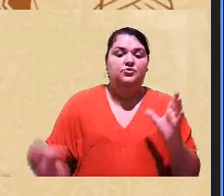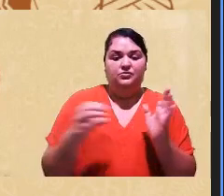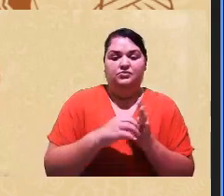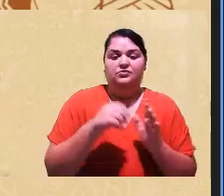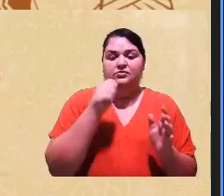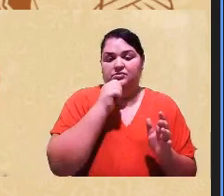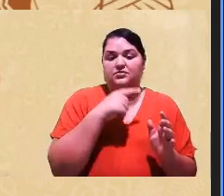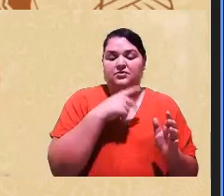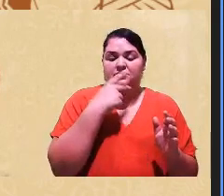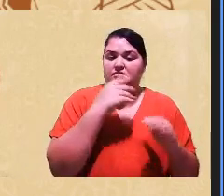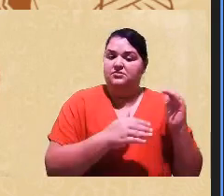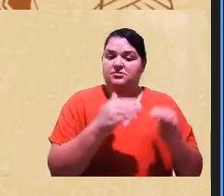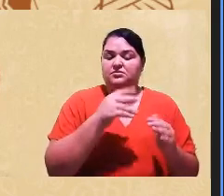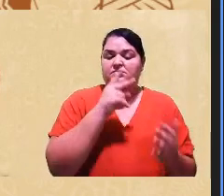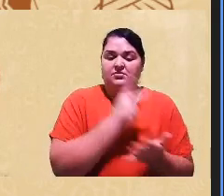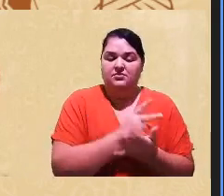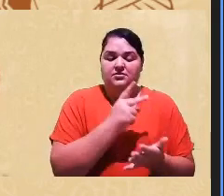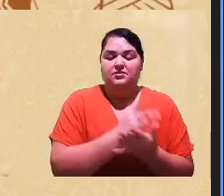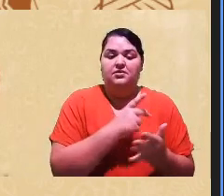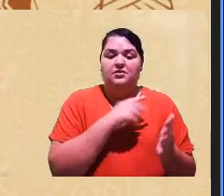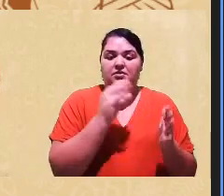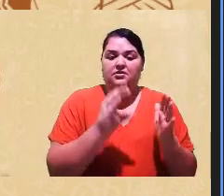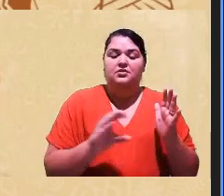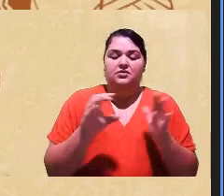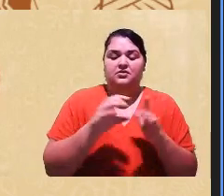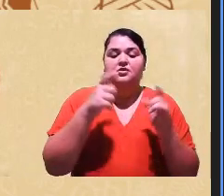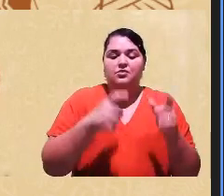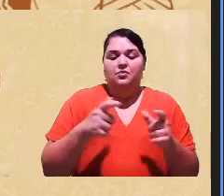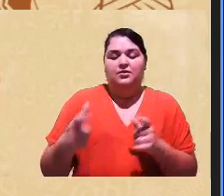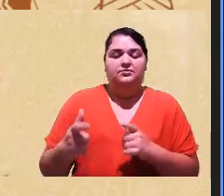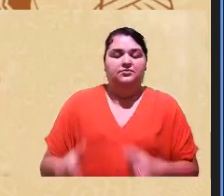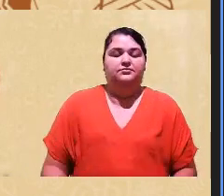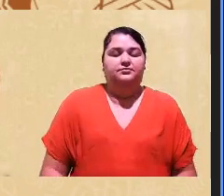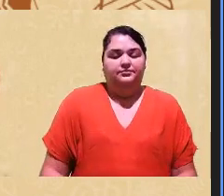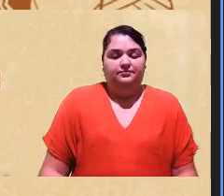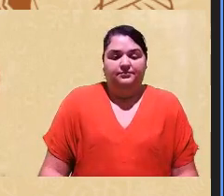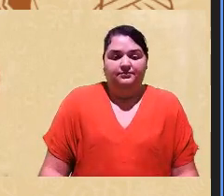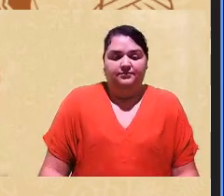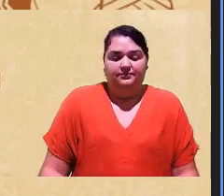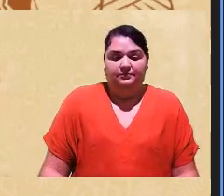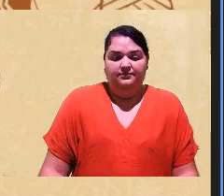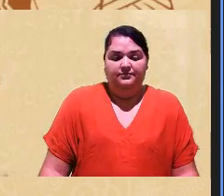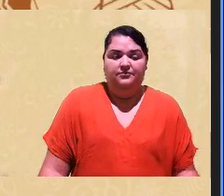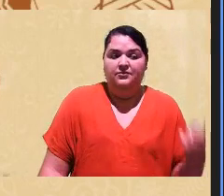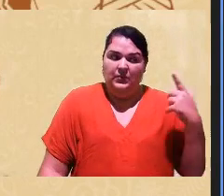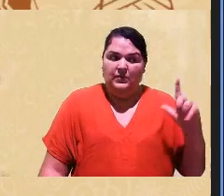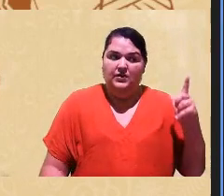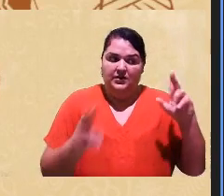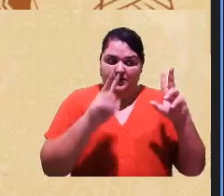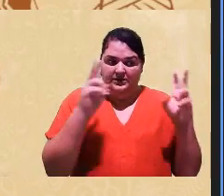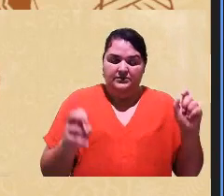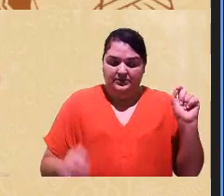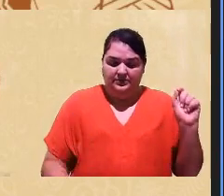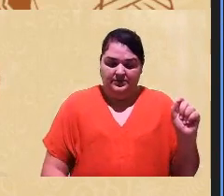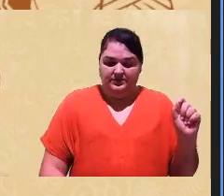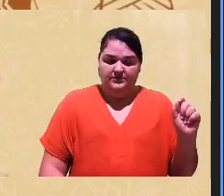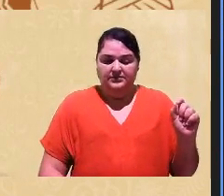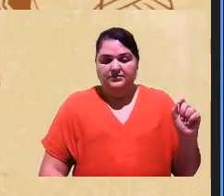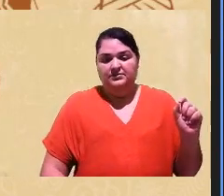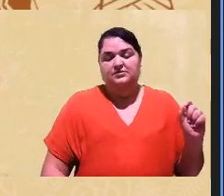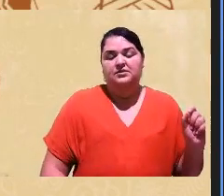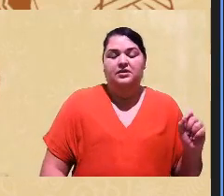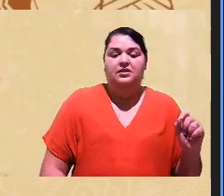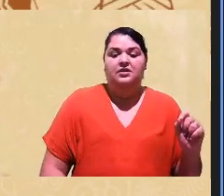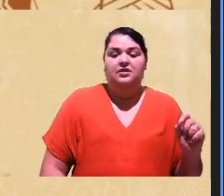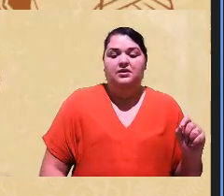comissionados dentro das instituições né isso é muito importante a outra questão foi do interior